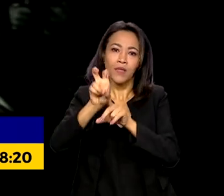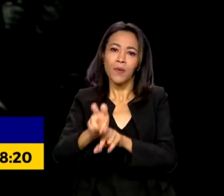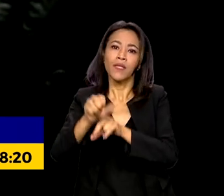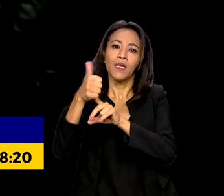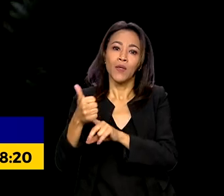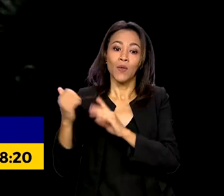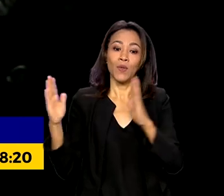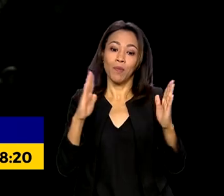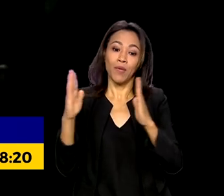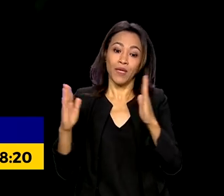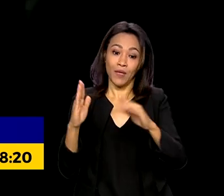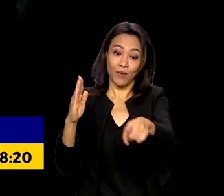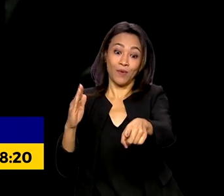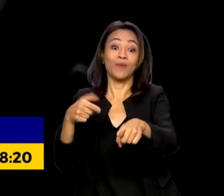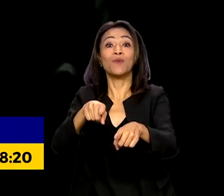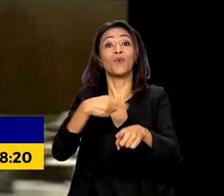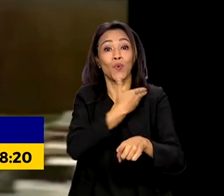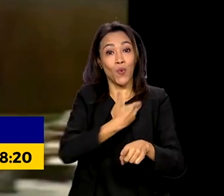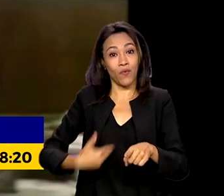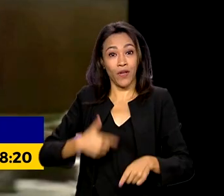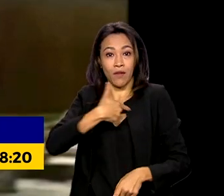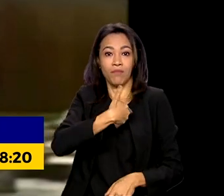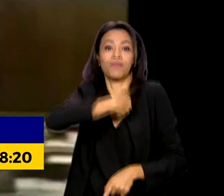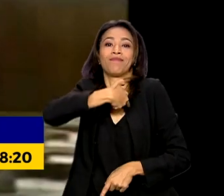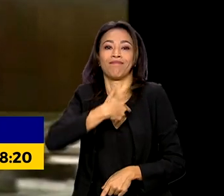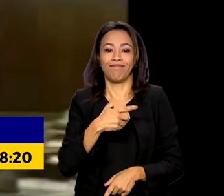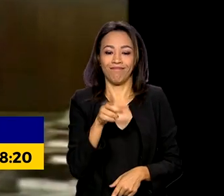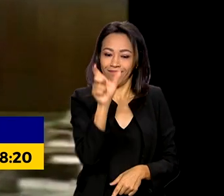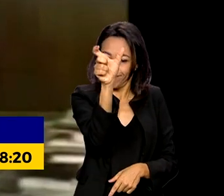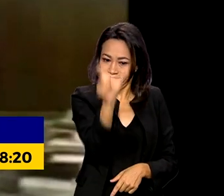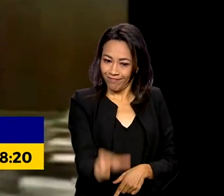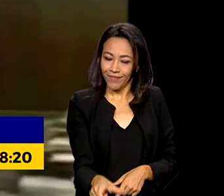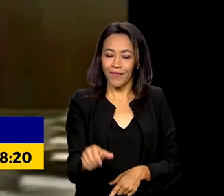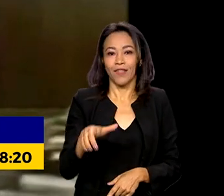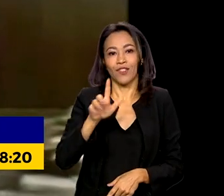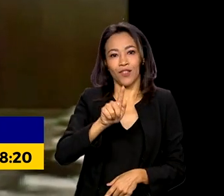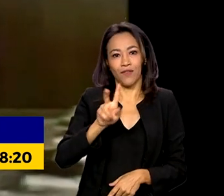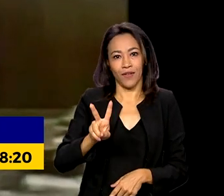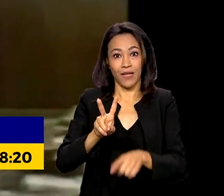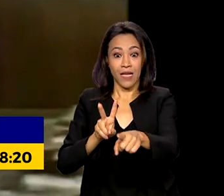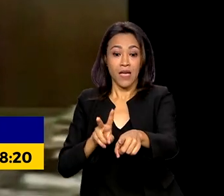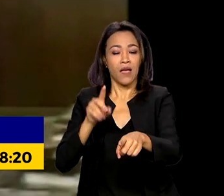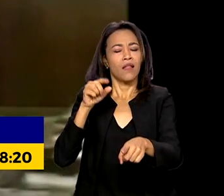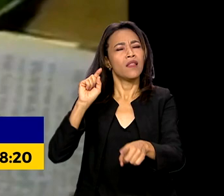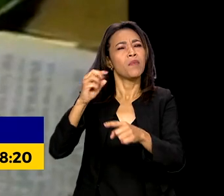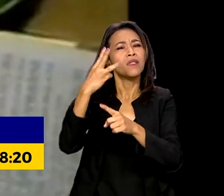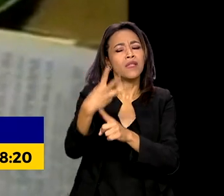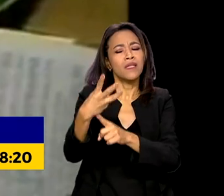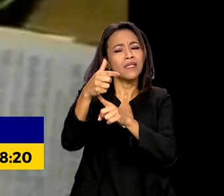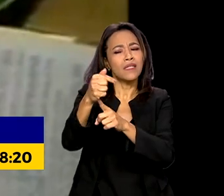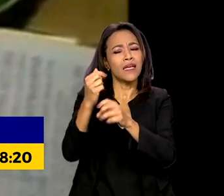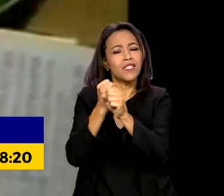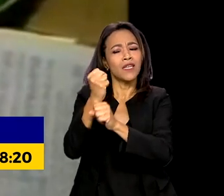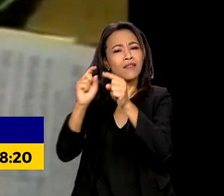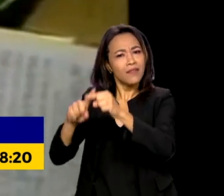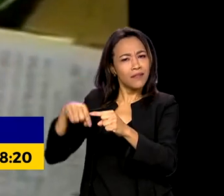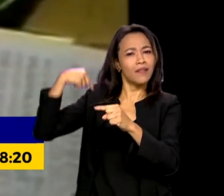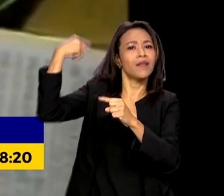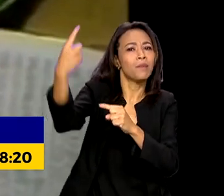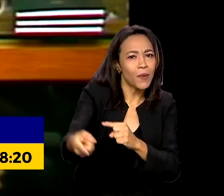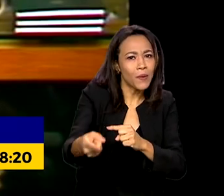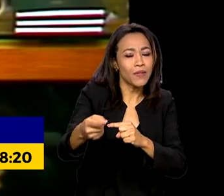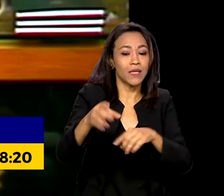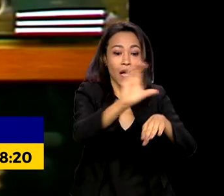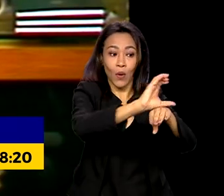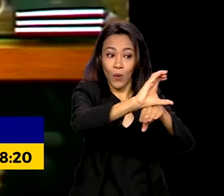governo de Getúlio Vargas. Era a lei Afonso Arinos. Só 37 anos mais tarde, a Constituição de